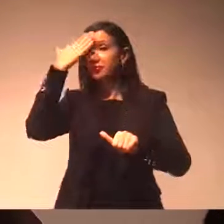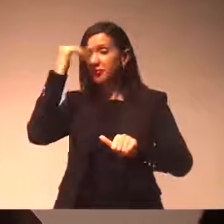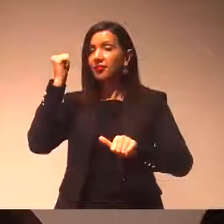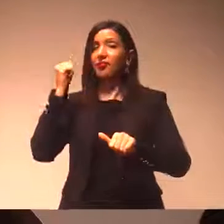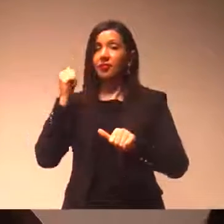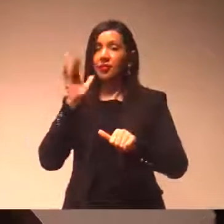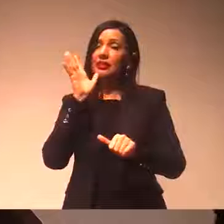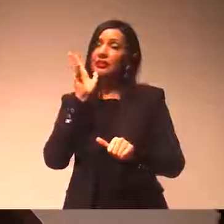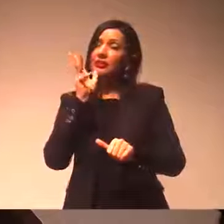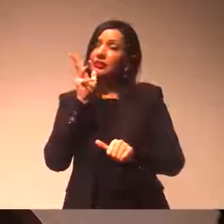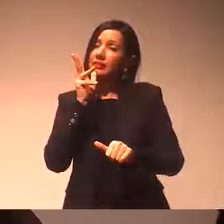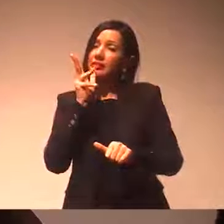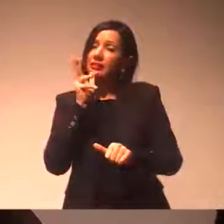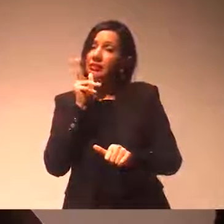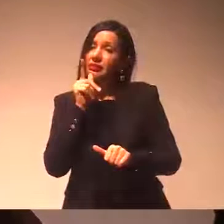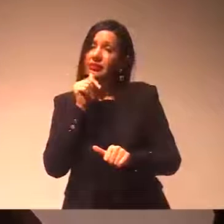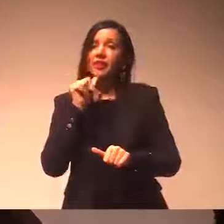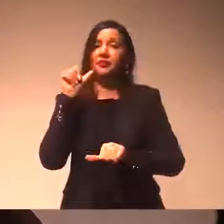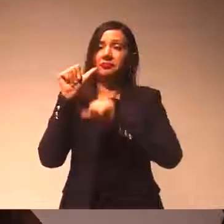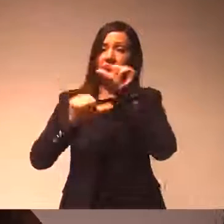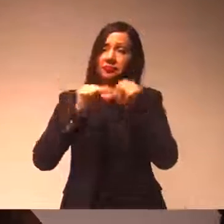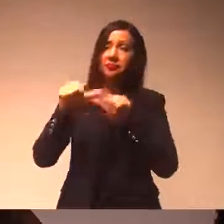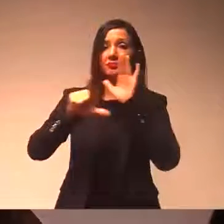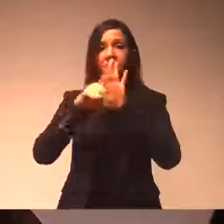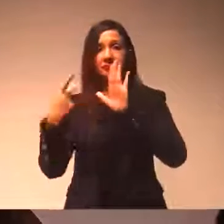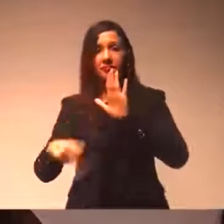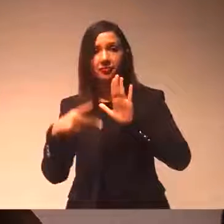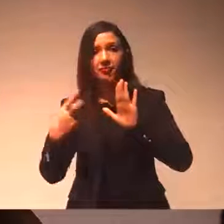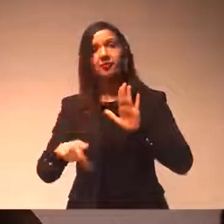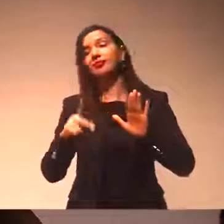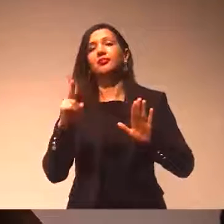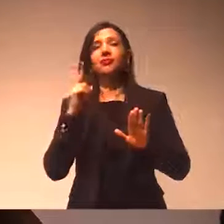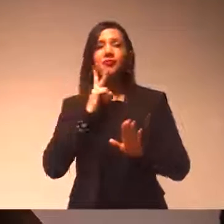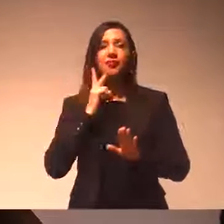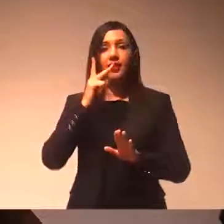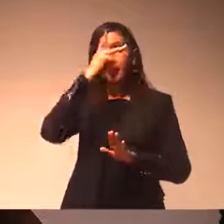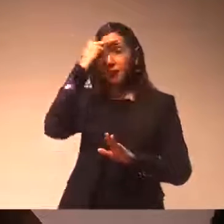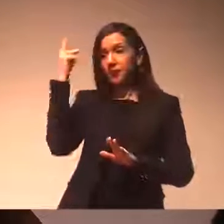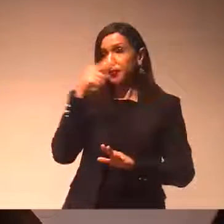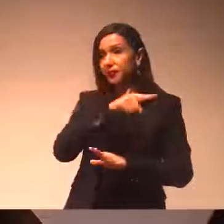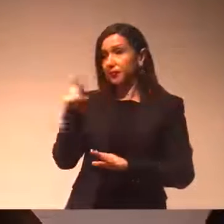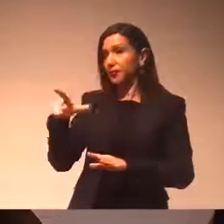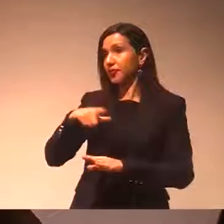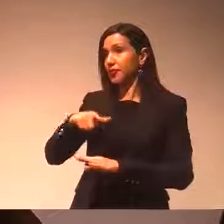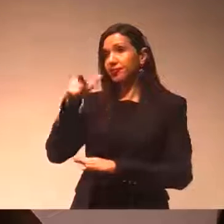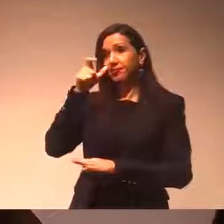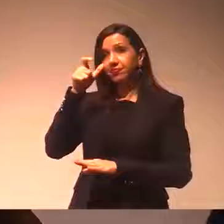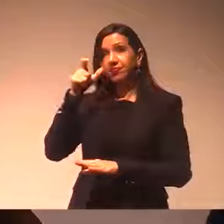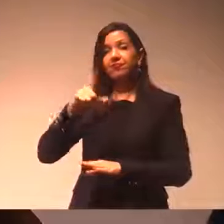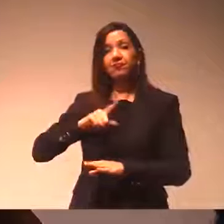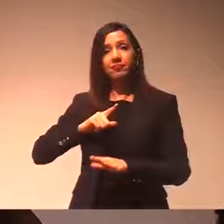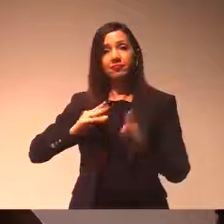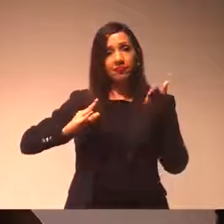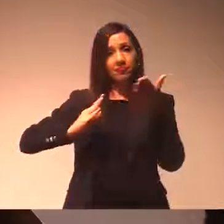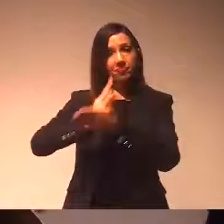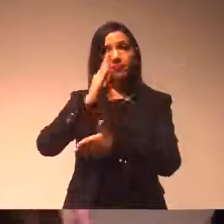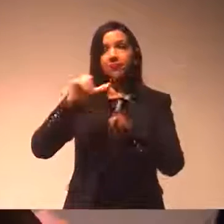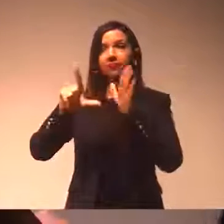contrário, se alguém tinha intenção de utilizar essa lei que foi aprovada para fazer